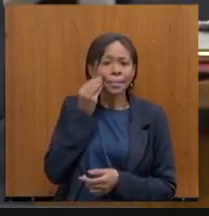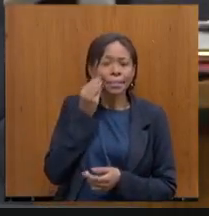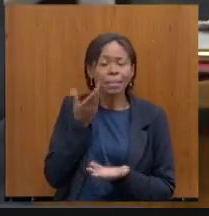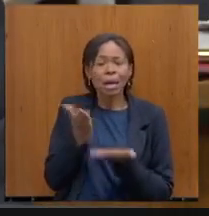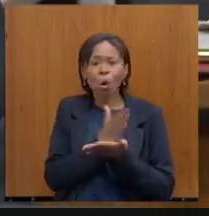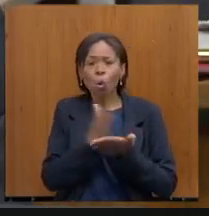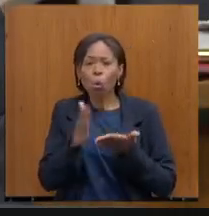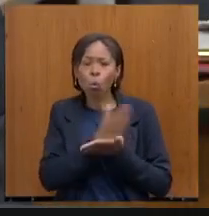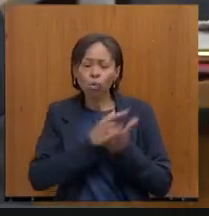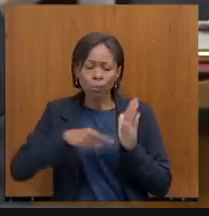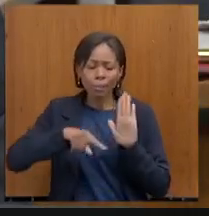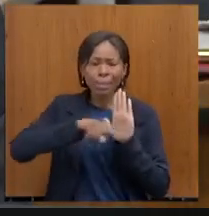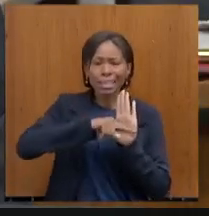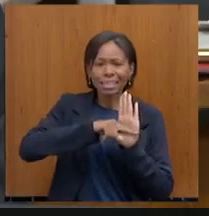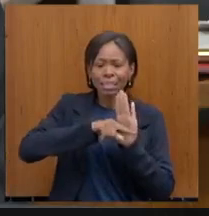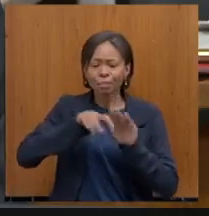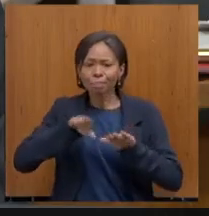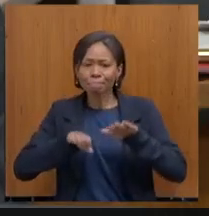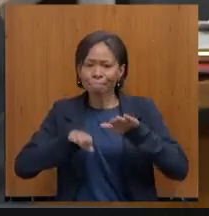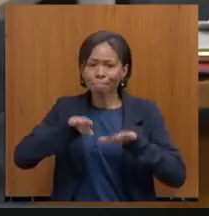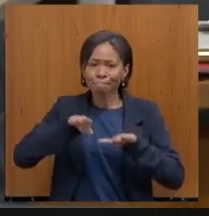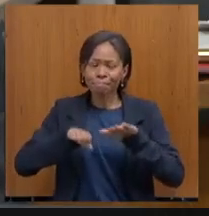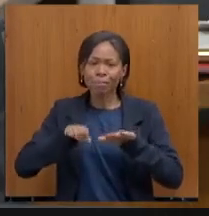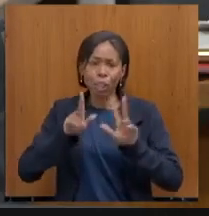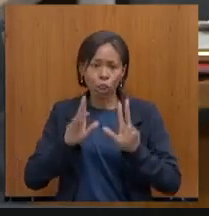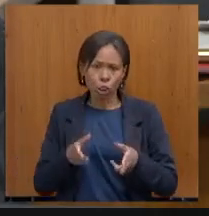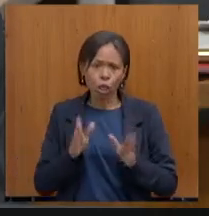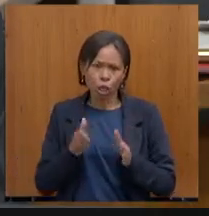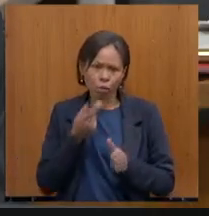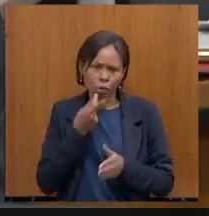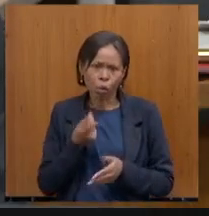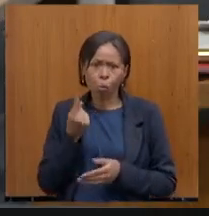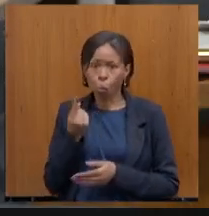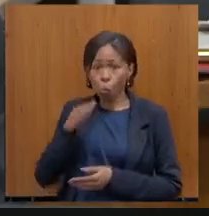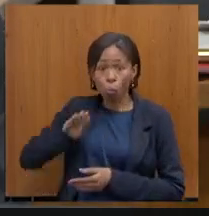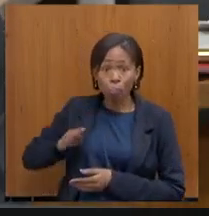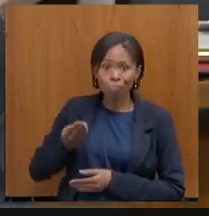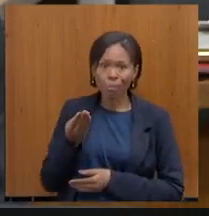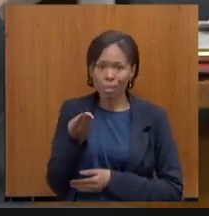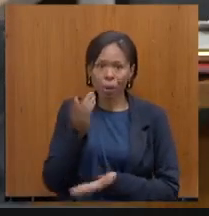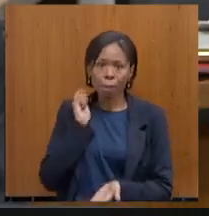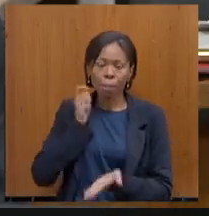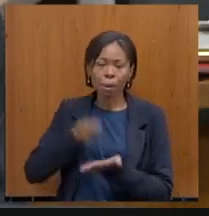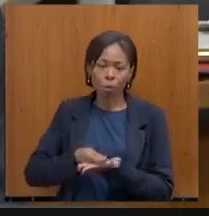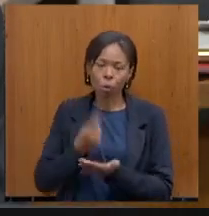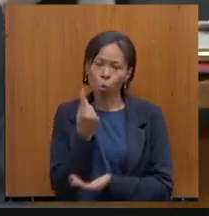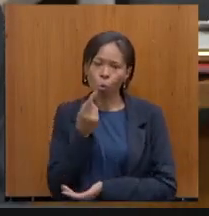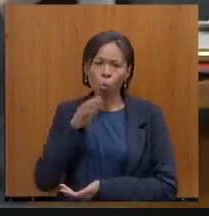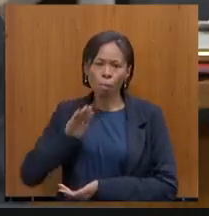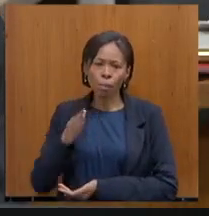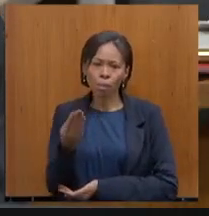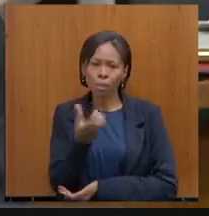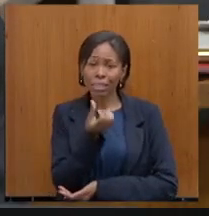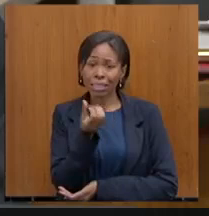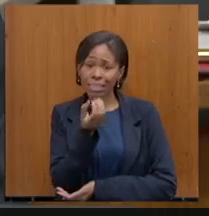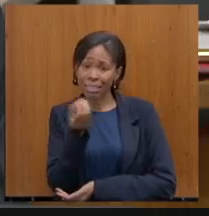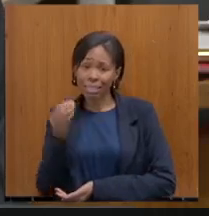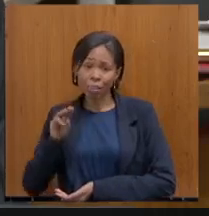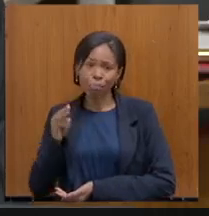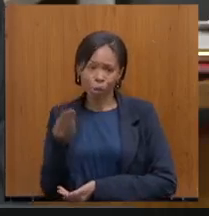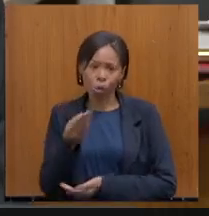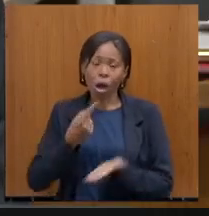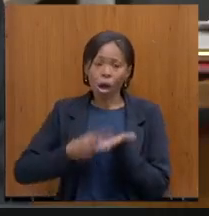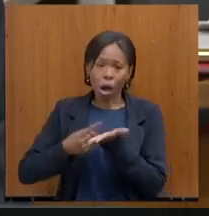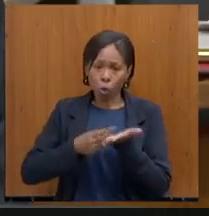Esse aqui, que já citado, com relação, por exemplo, já pagamos este ano 1 bilhão e 600 milhões de acordo da AMM.